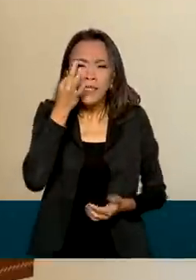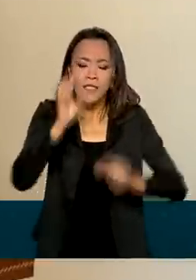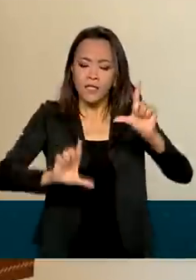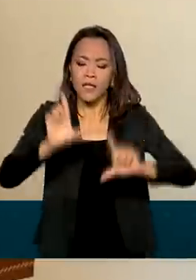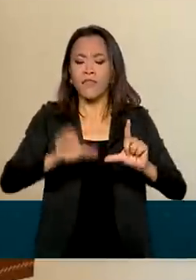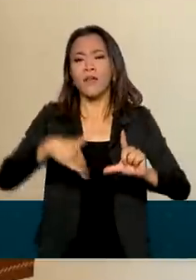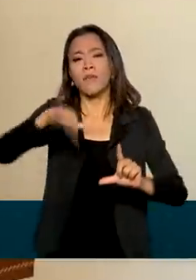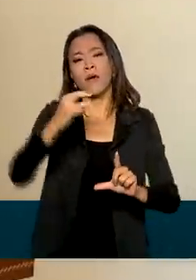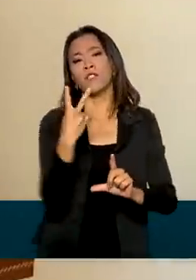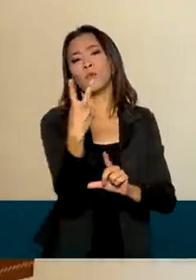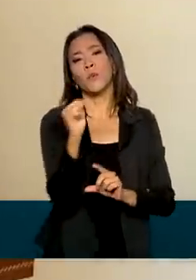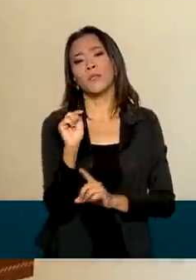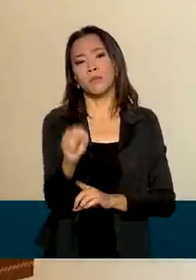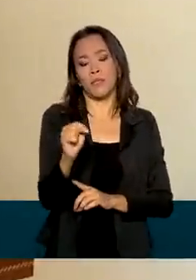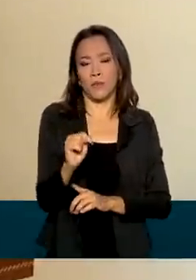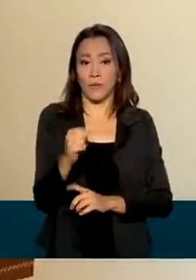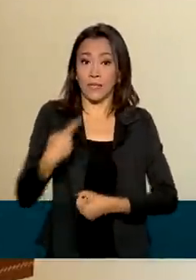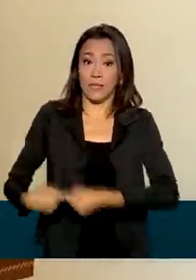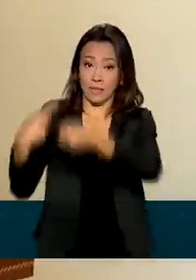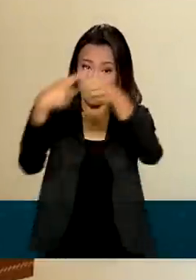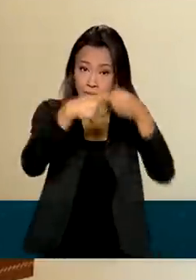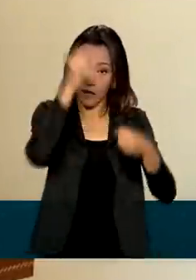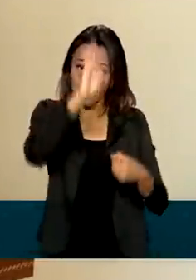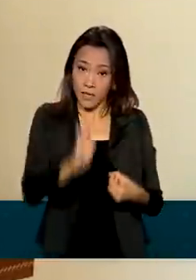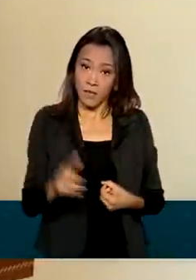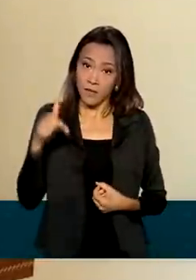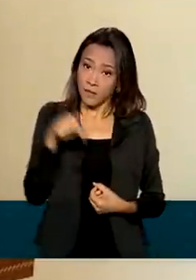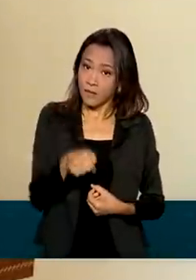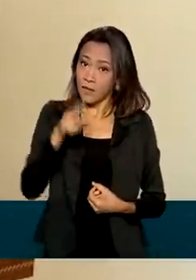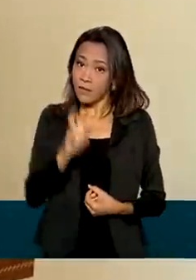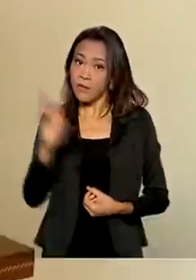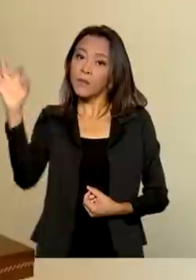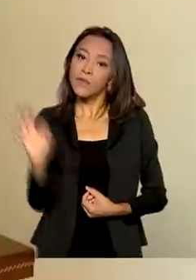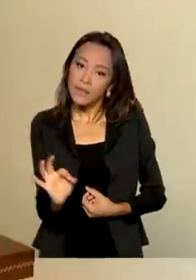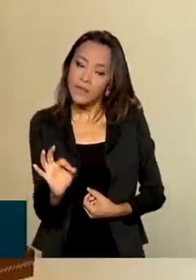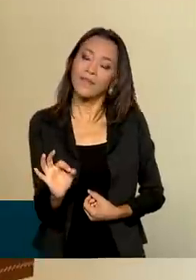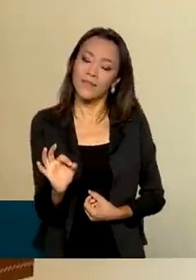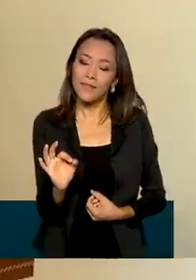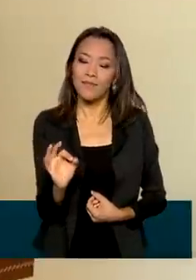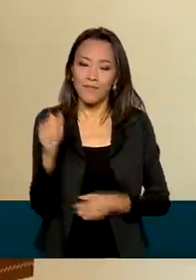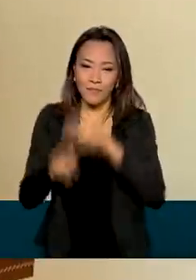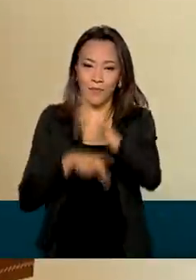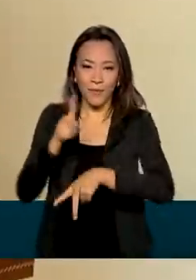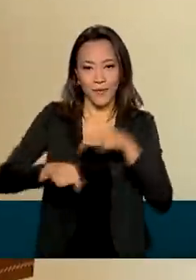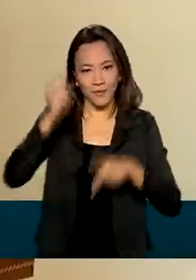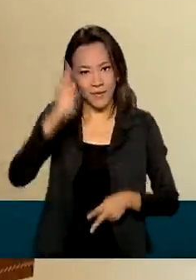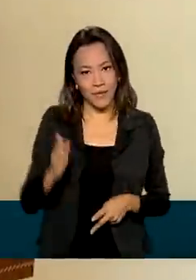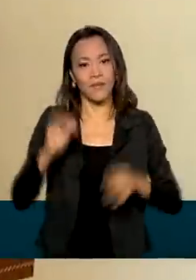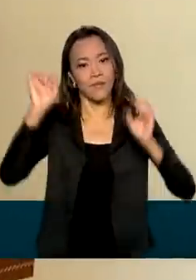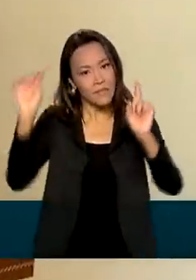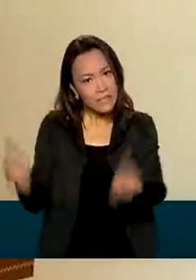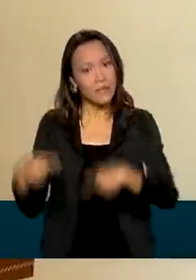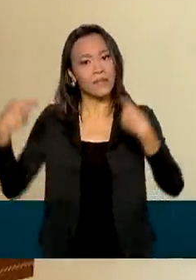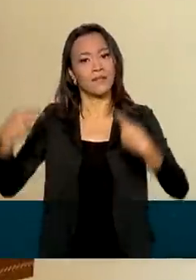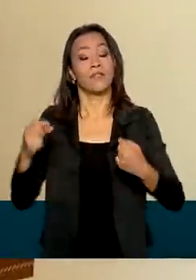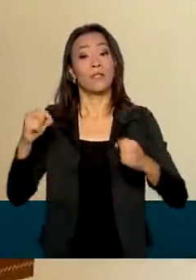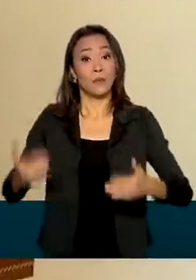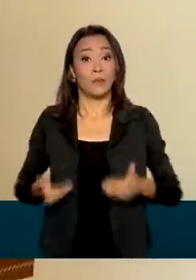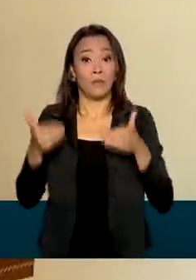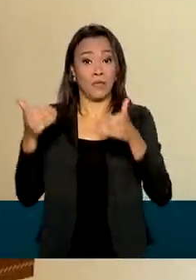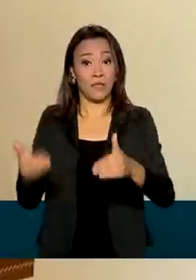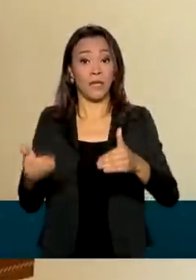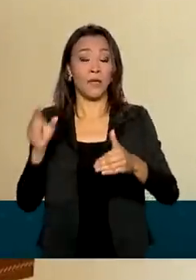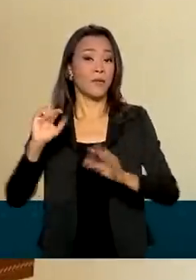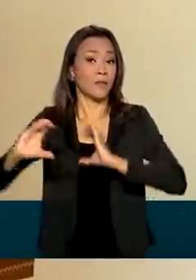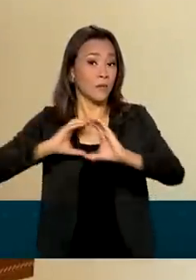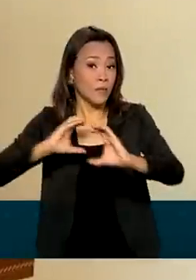mil cidades do país, cerca de 75% da população brasileira. O desafio do Ministério das Comunicações